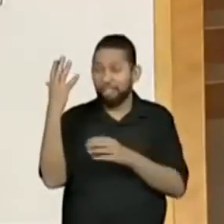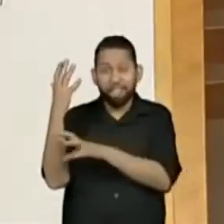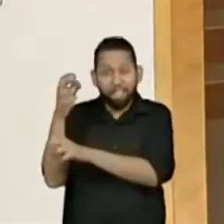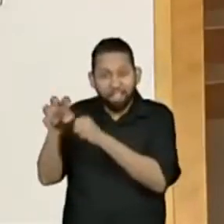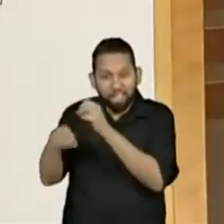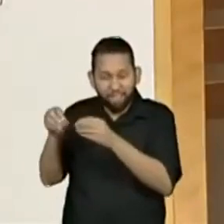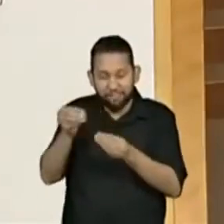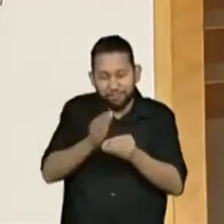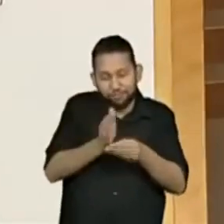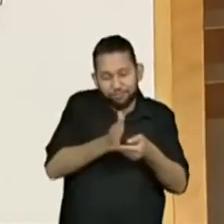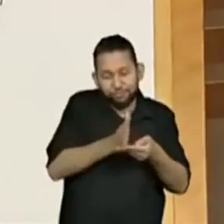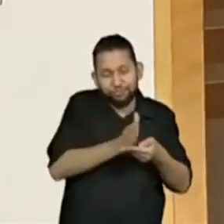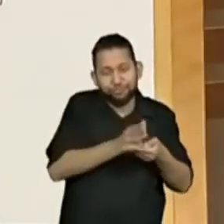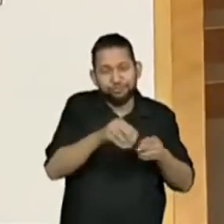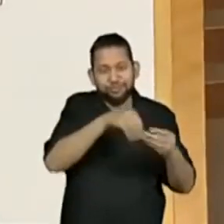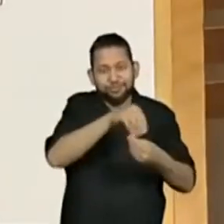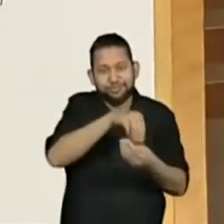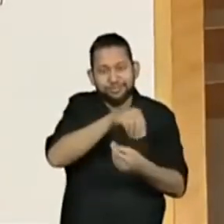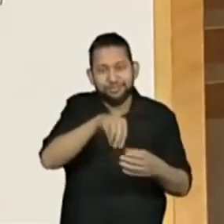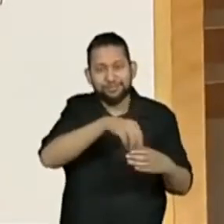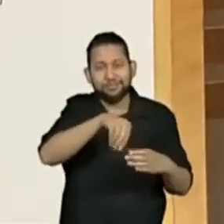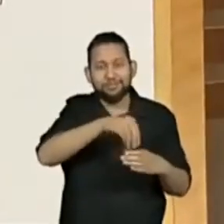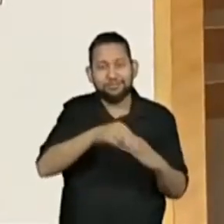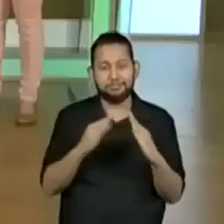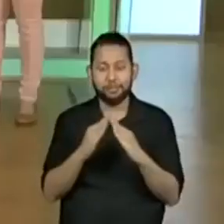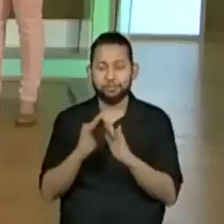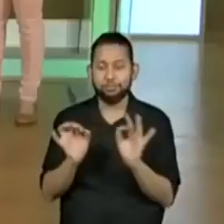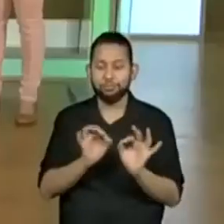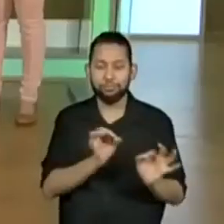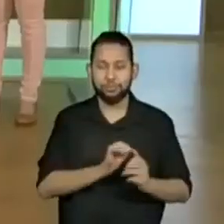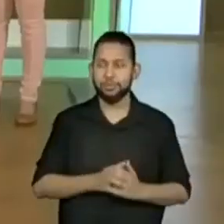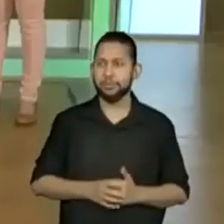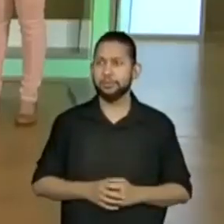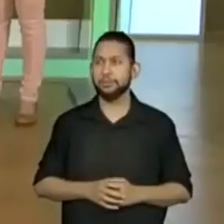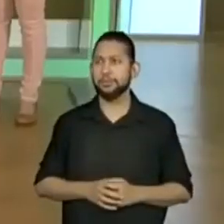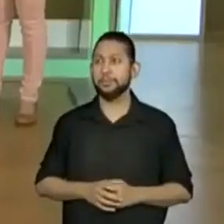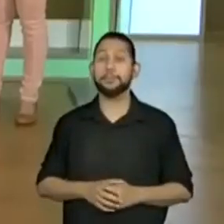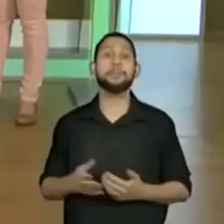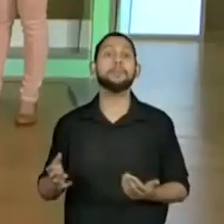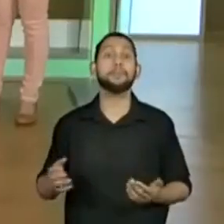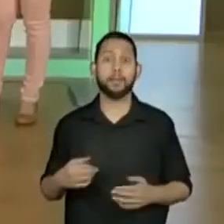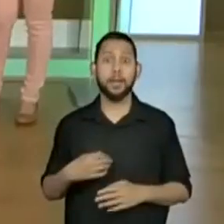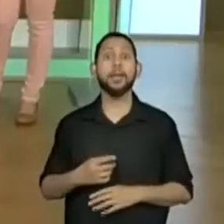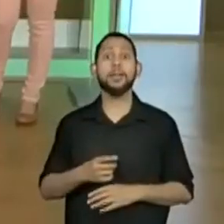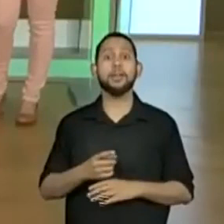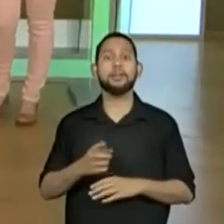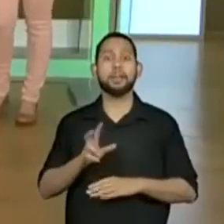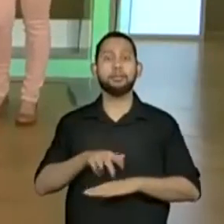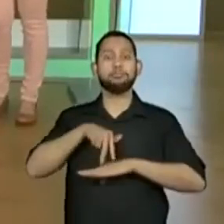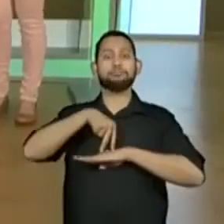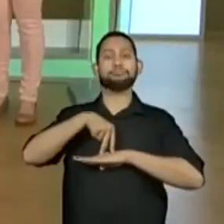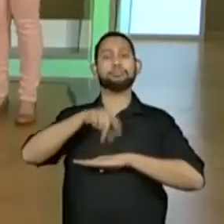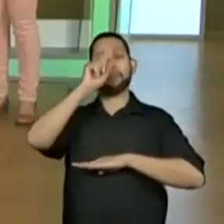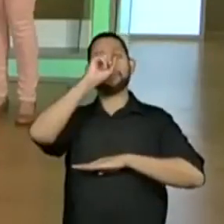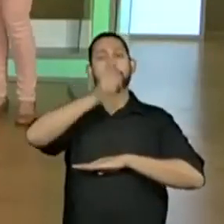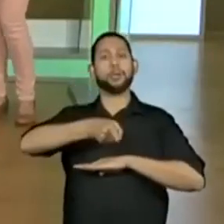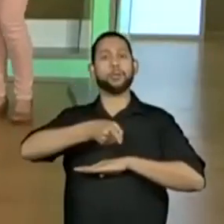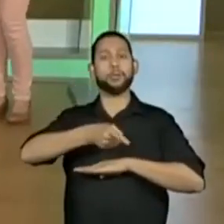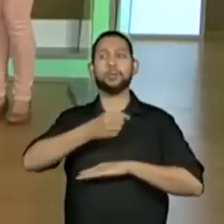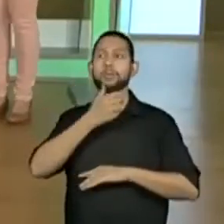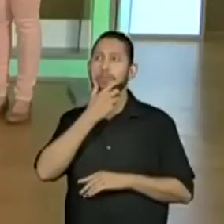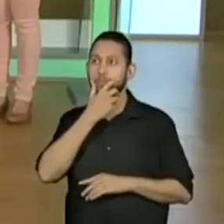Casinha. Casinha. Mais alguma coisa? Ah, ó. O mestre mandou. Hum, mestre mandou.